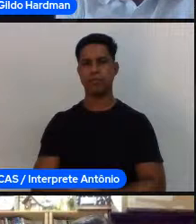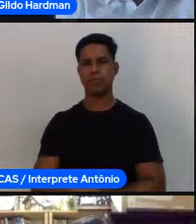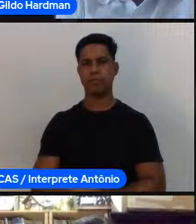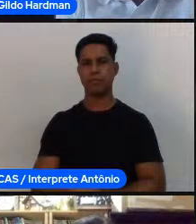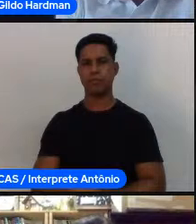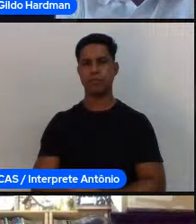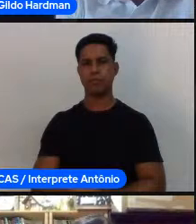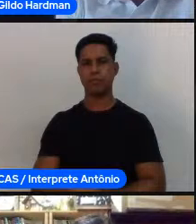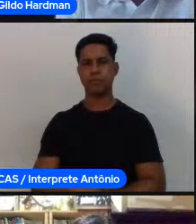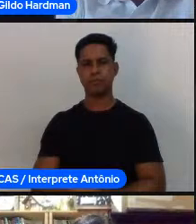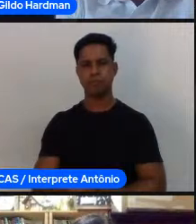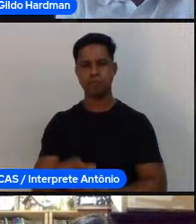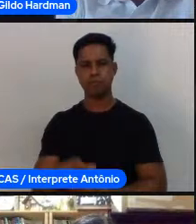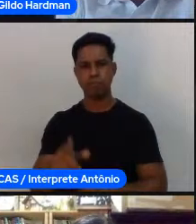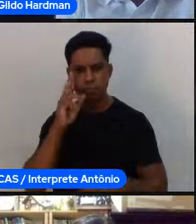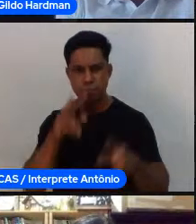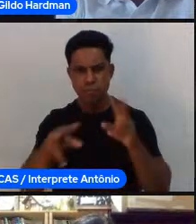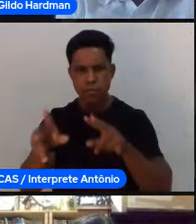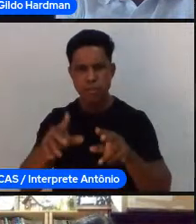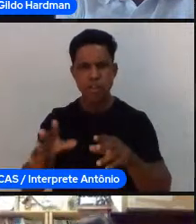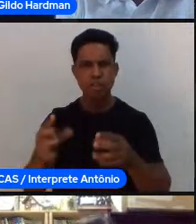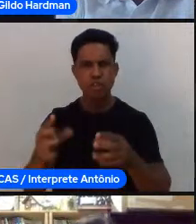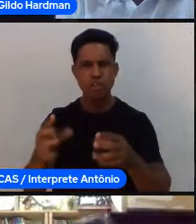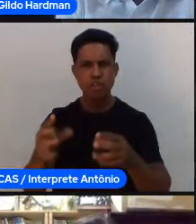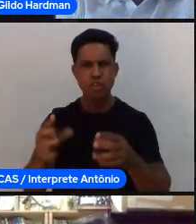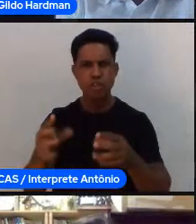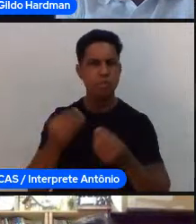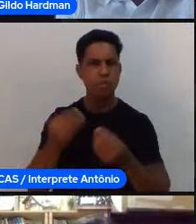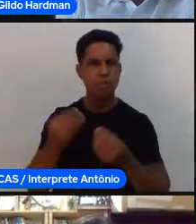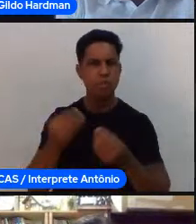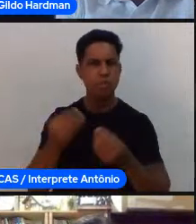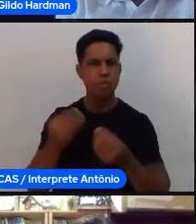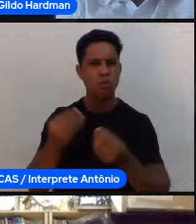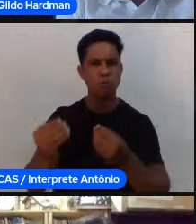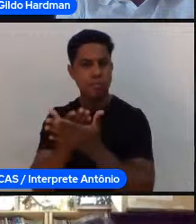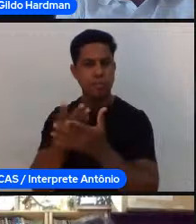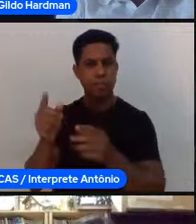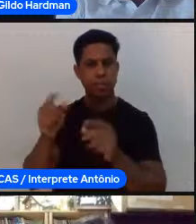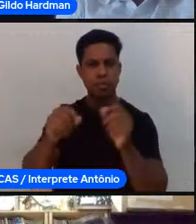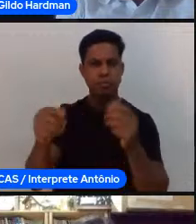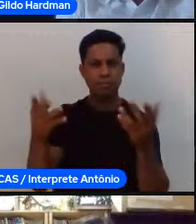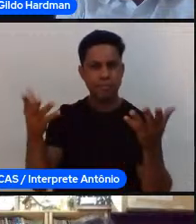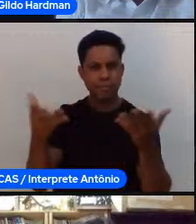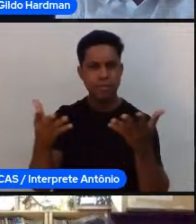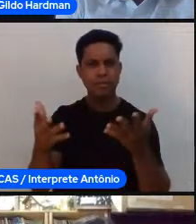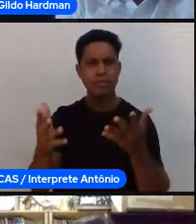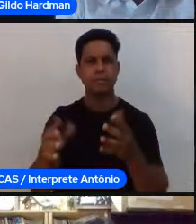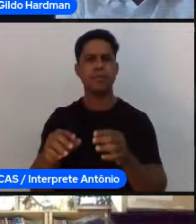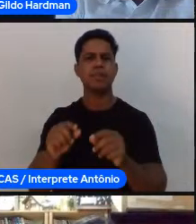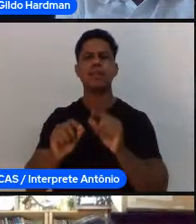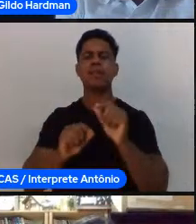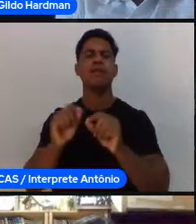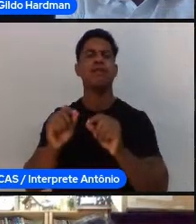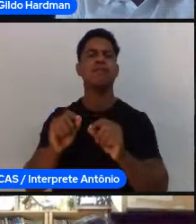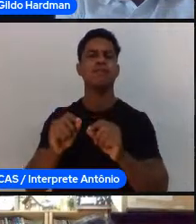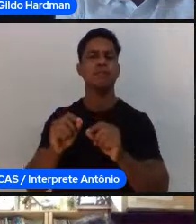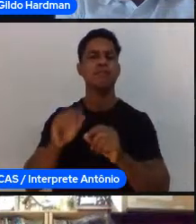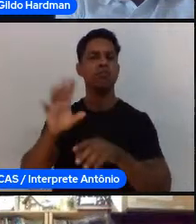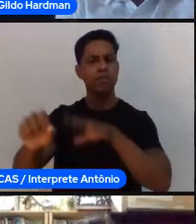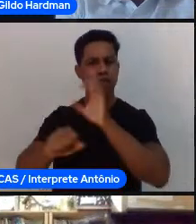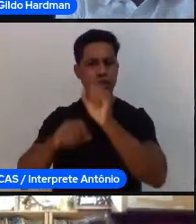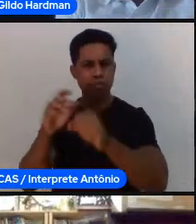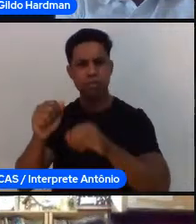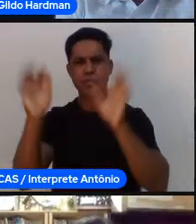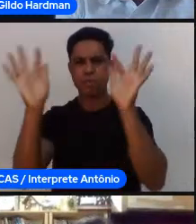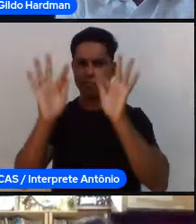planeja, planejar, busca felicidade. Felicidade de quem, hein, gente? Vocês estão sendo felizes também no processo?